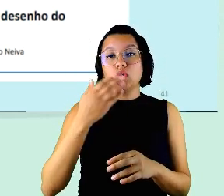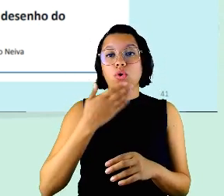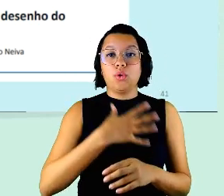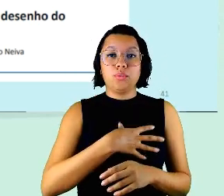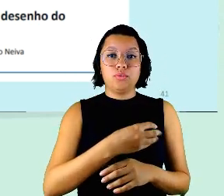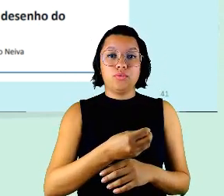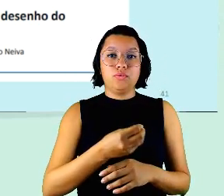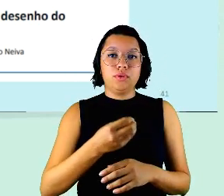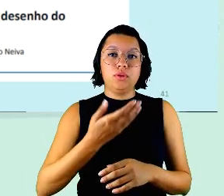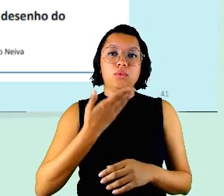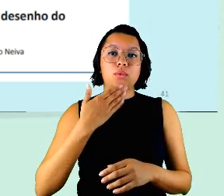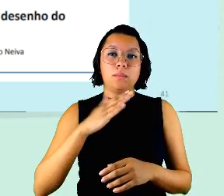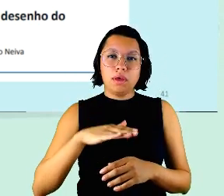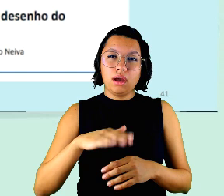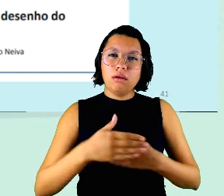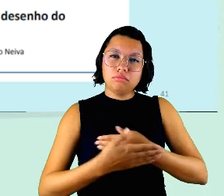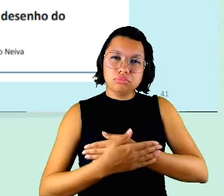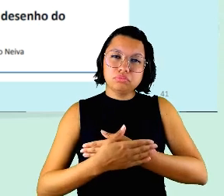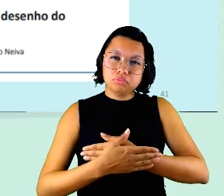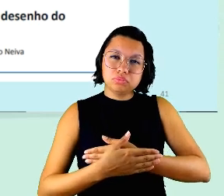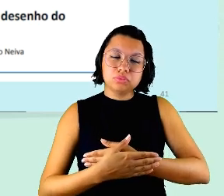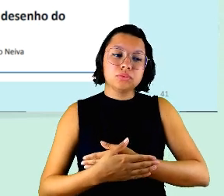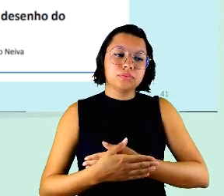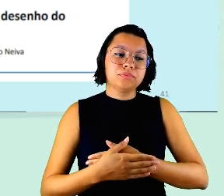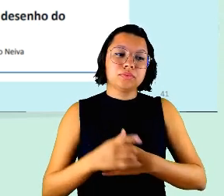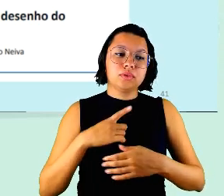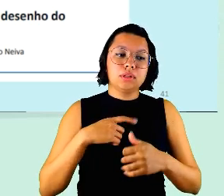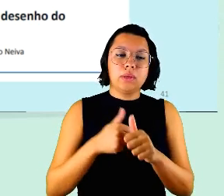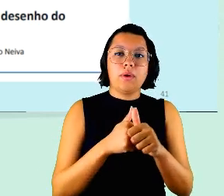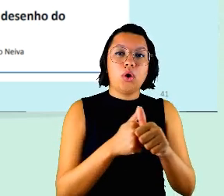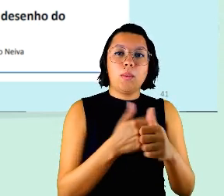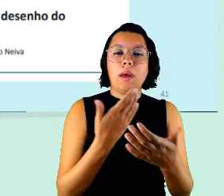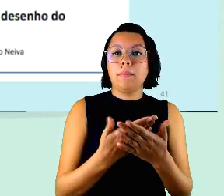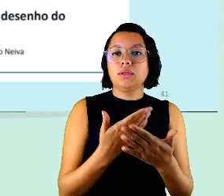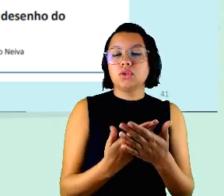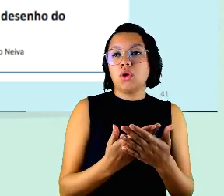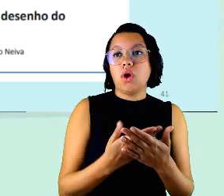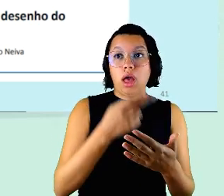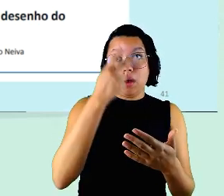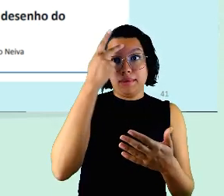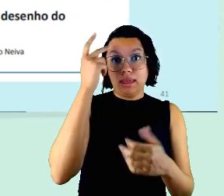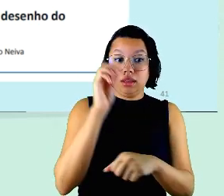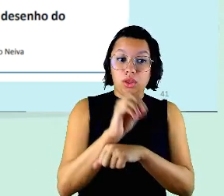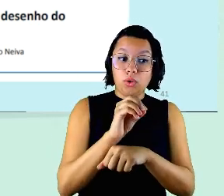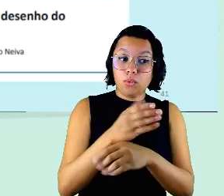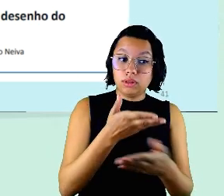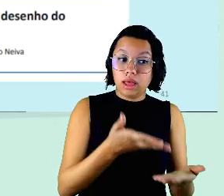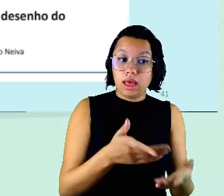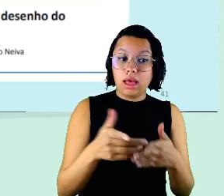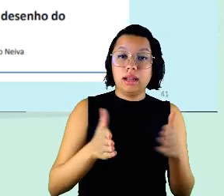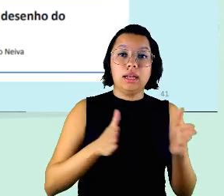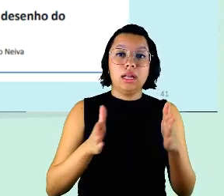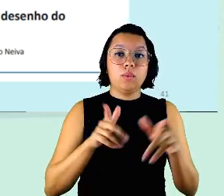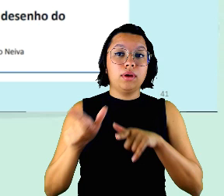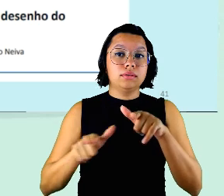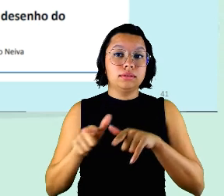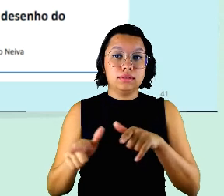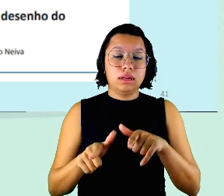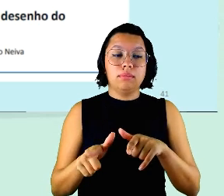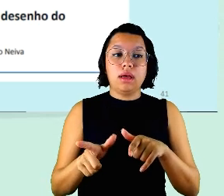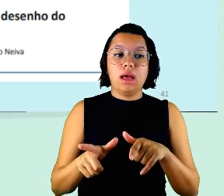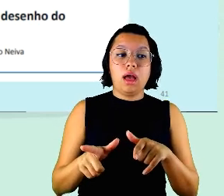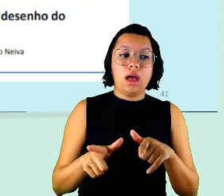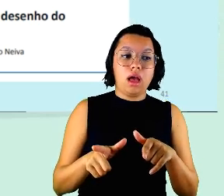pandemia foi muito complicado que tem acompanhamento escolar alguém tem que tomar conta dessa criança enquanto a gente trabalha suprir as necessidades